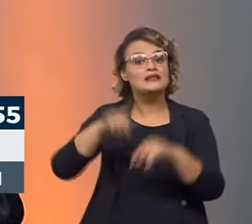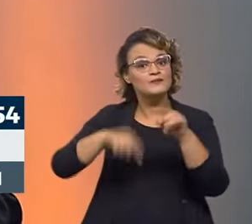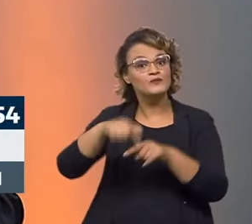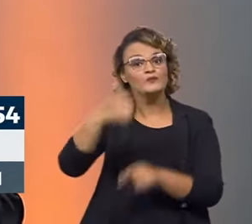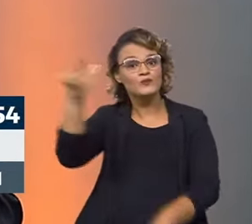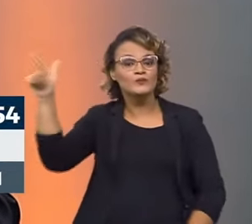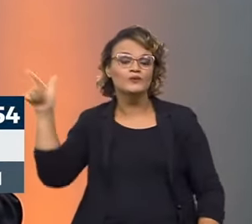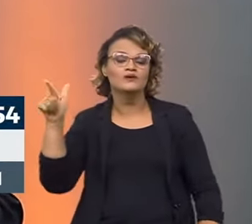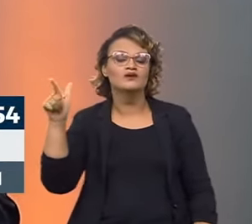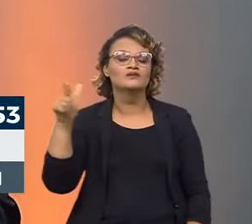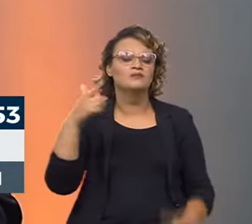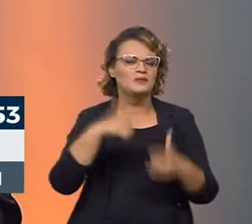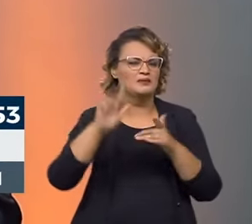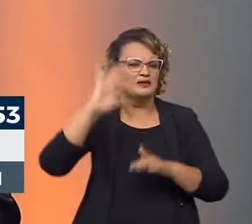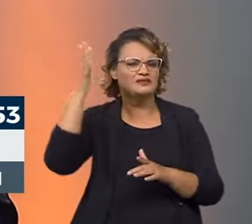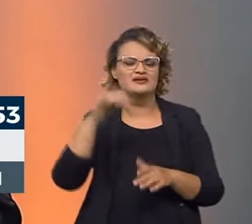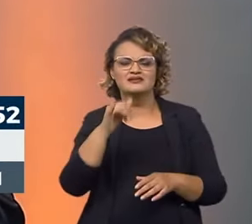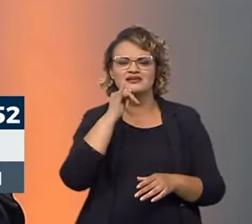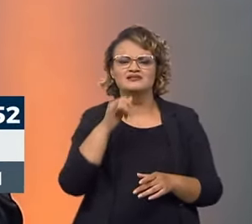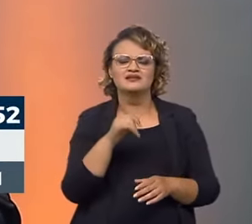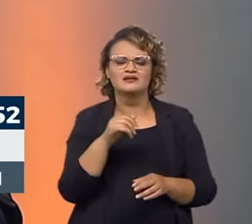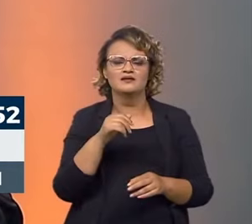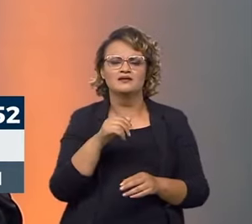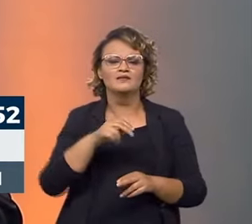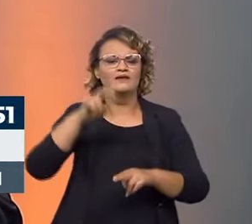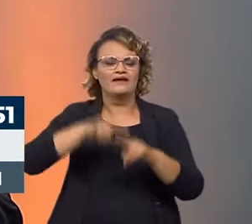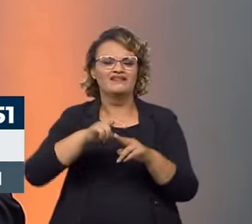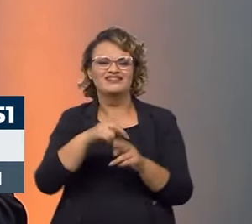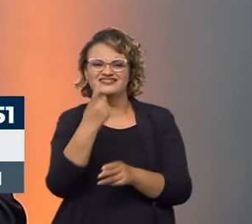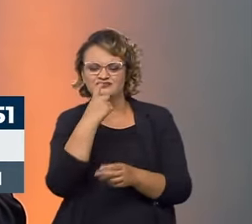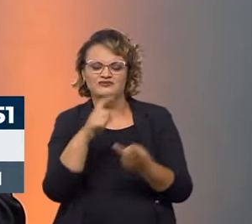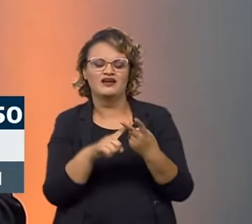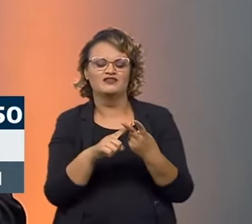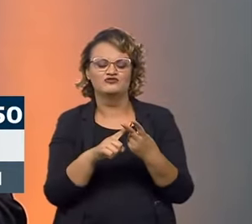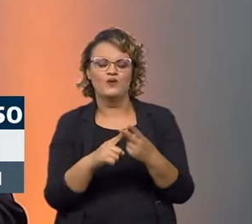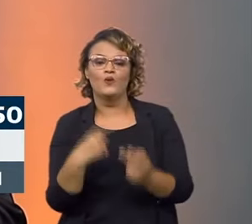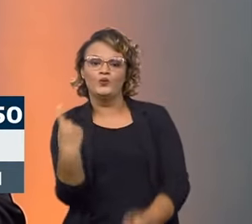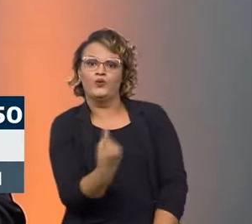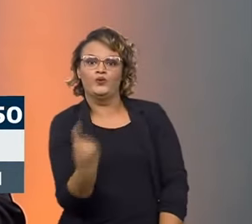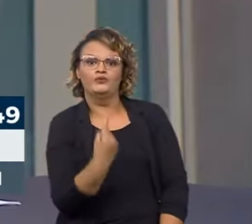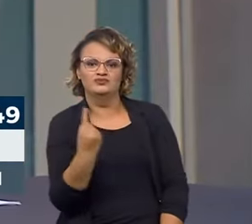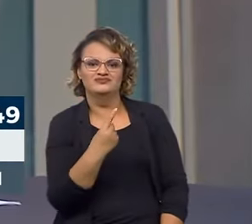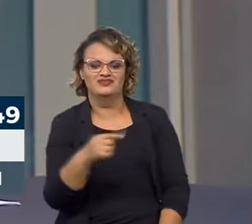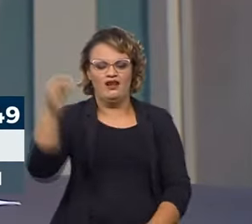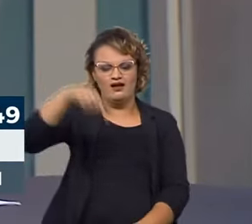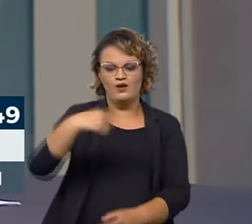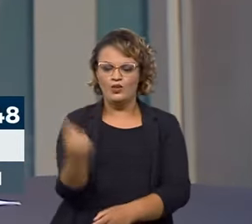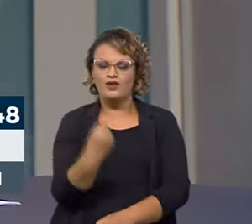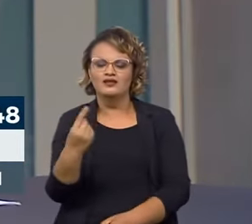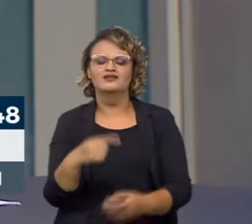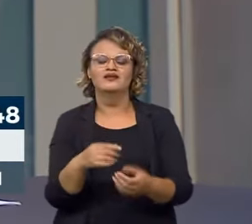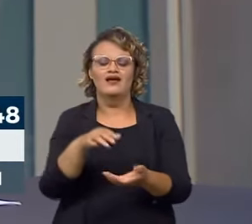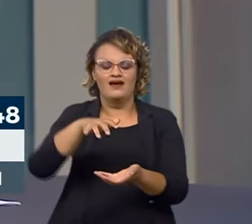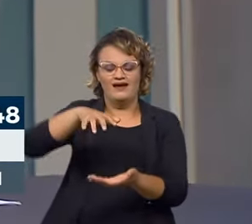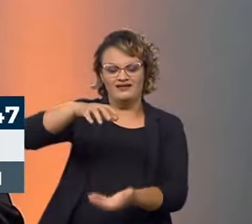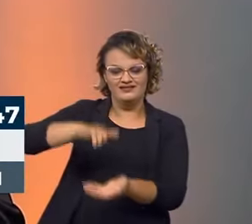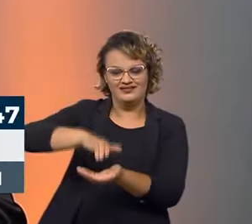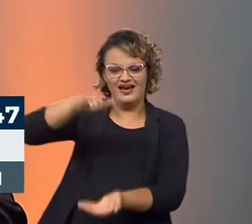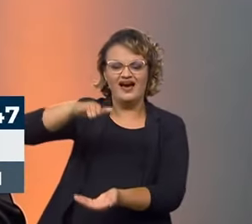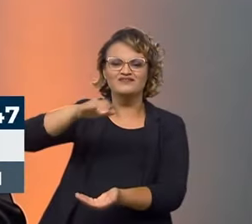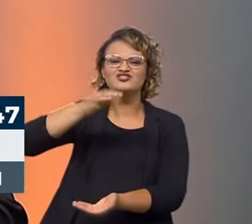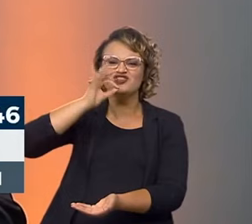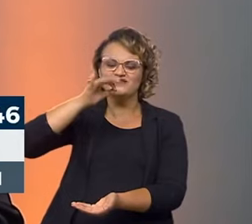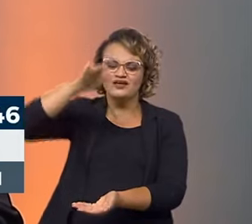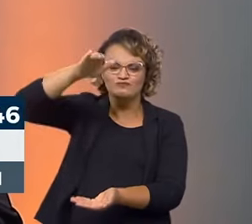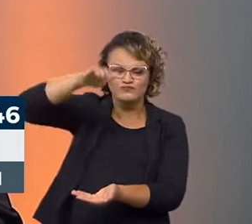ouve falar de alguns probleminhas, cadeira de plástico, liquidificador, aí eu tenho alguns dados aqui, por exemplo, garrafas térmicas são 5%